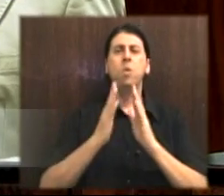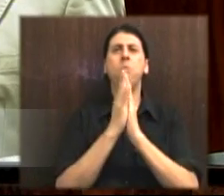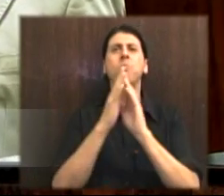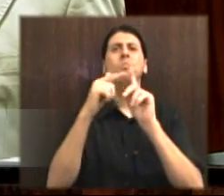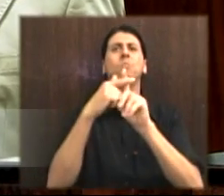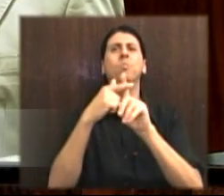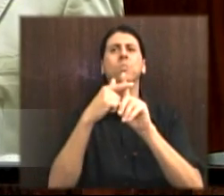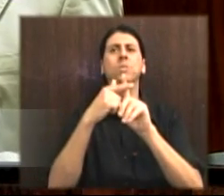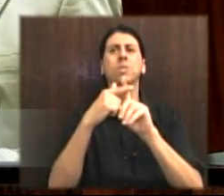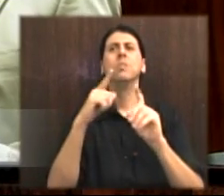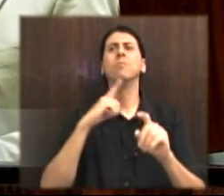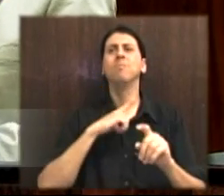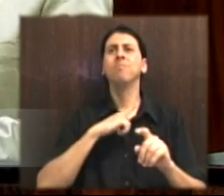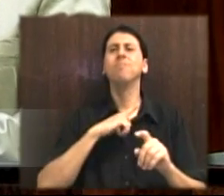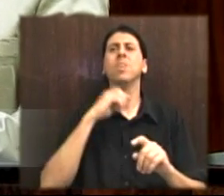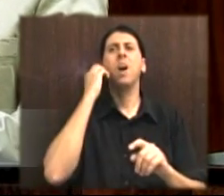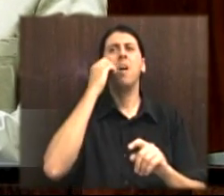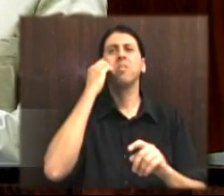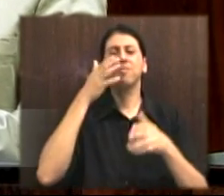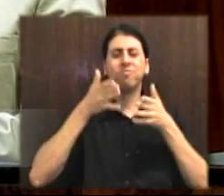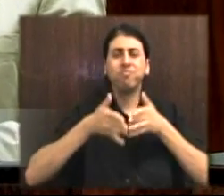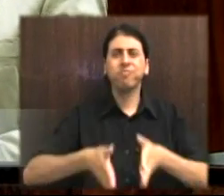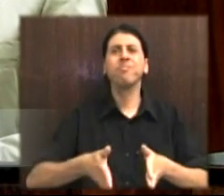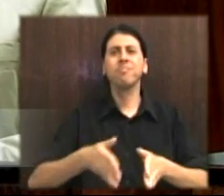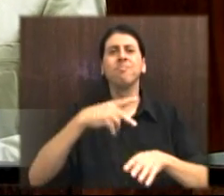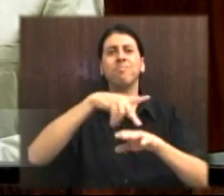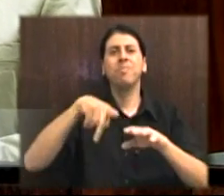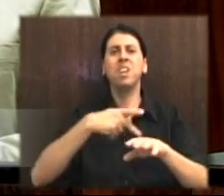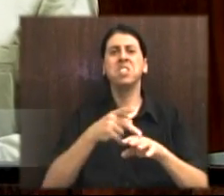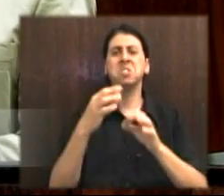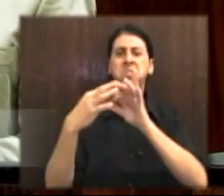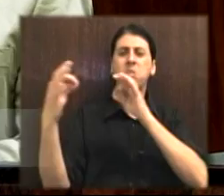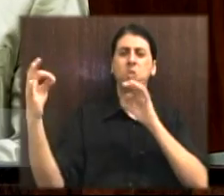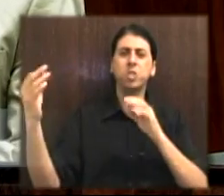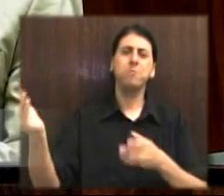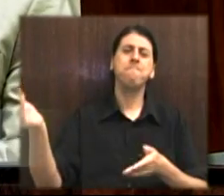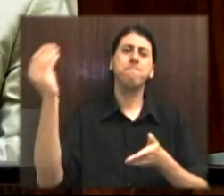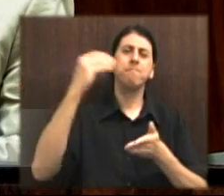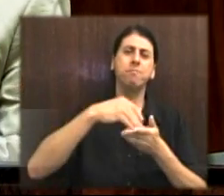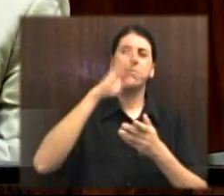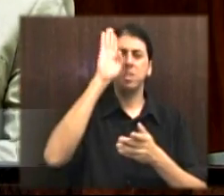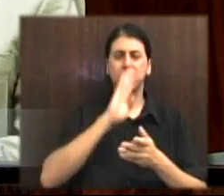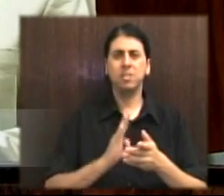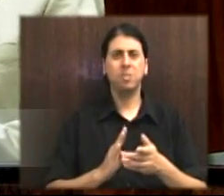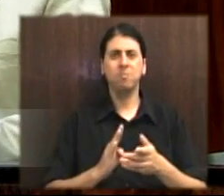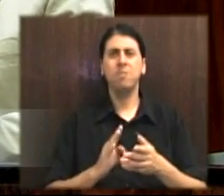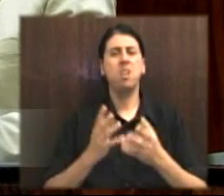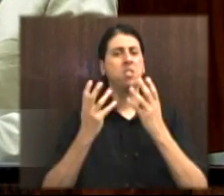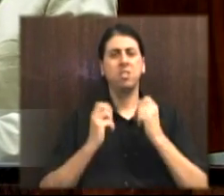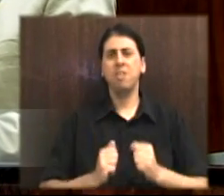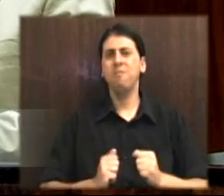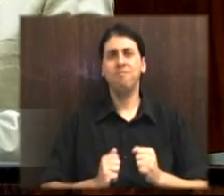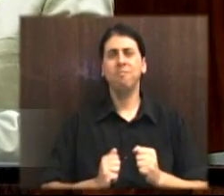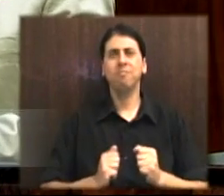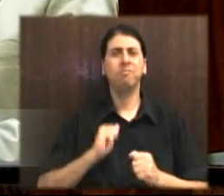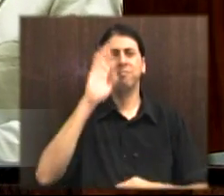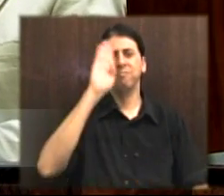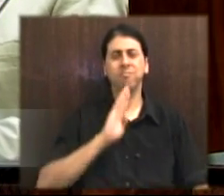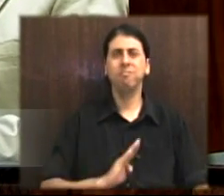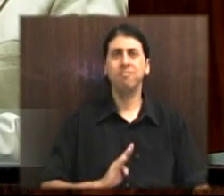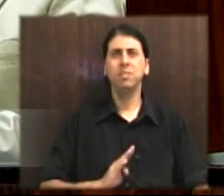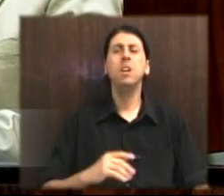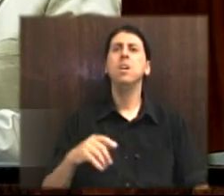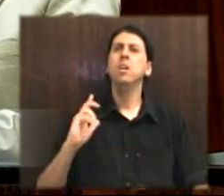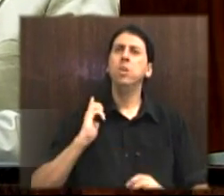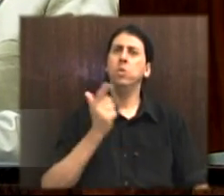religiões de matriz africana. É com esse sentimento que nós da Assembleia Legislativa, a